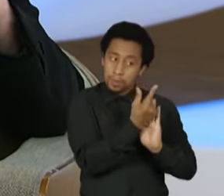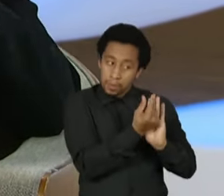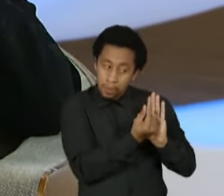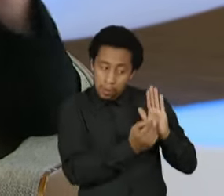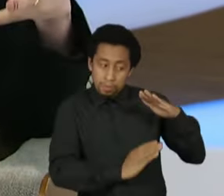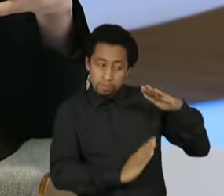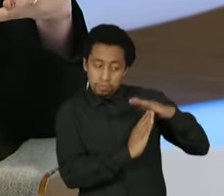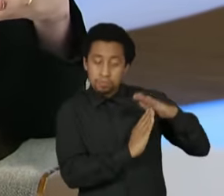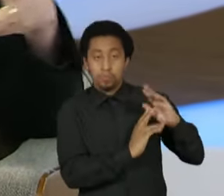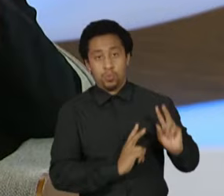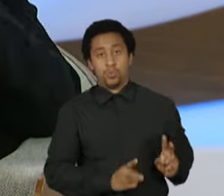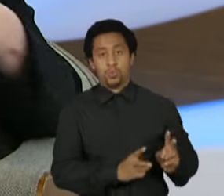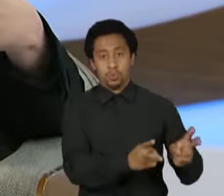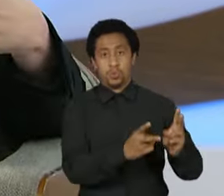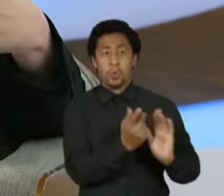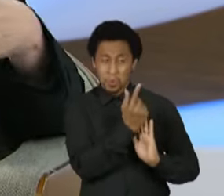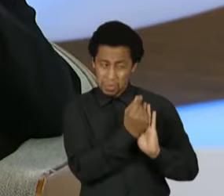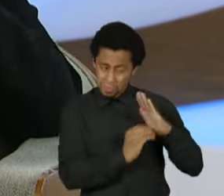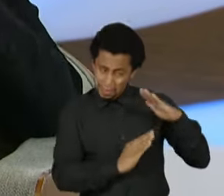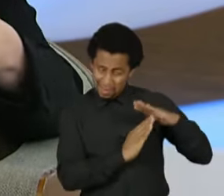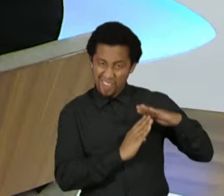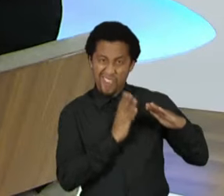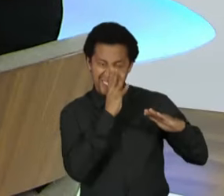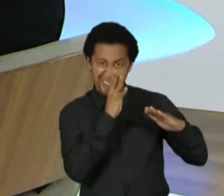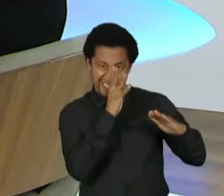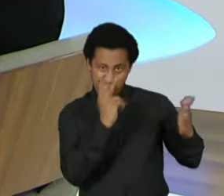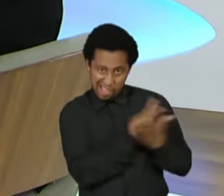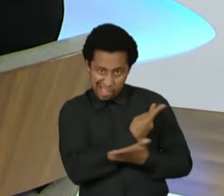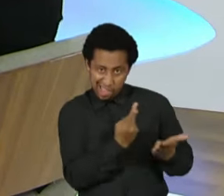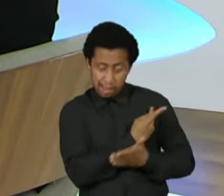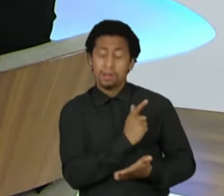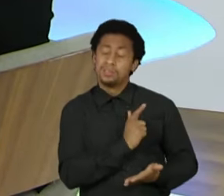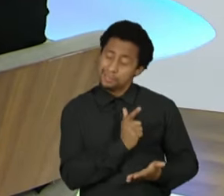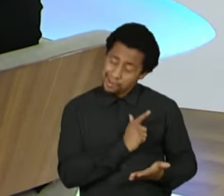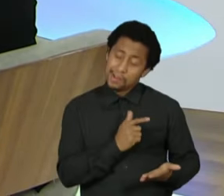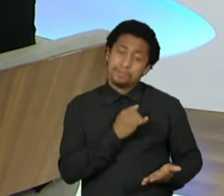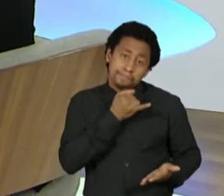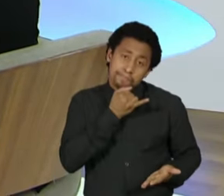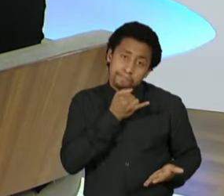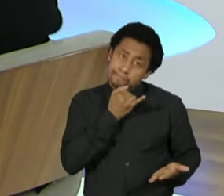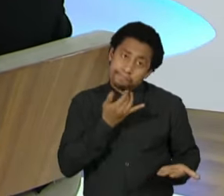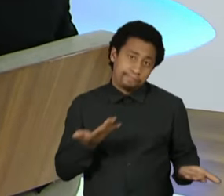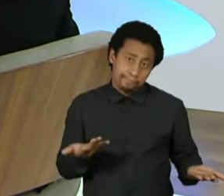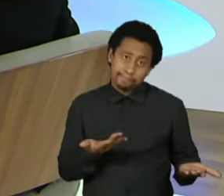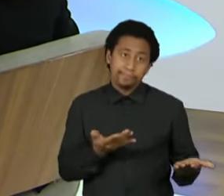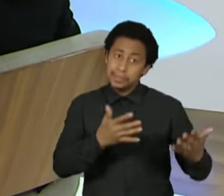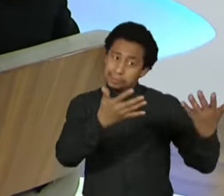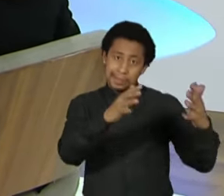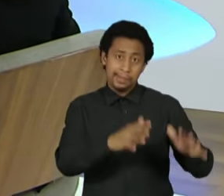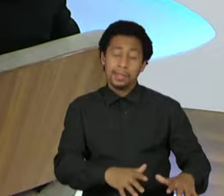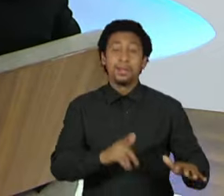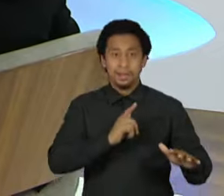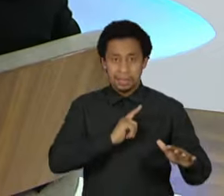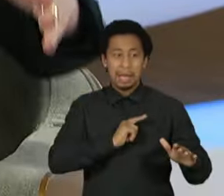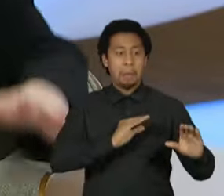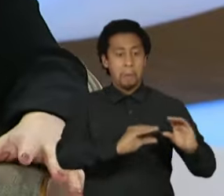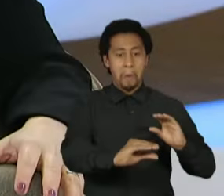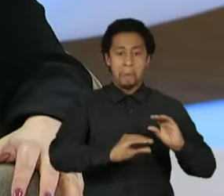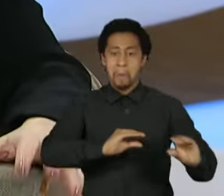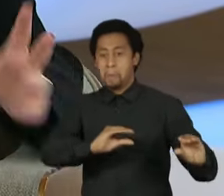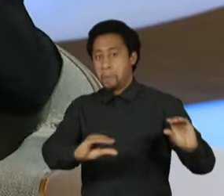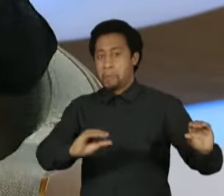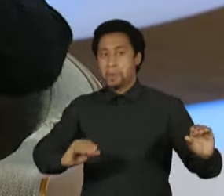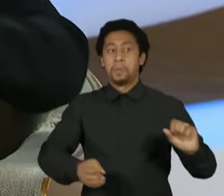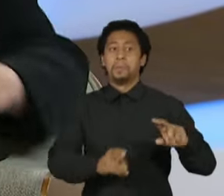permanecer. Ela está esburacada, é verdade. Ela está comprometida, é verdade. Tem verdadeiras crateras por onde passam essas jamantas da